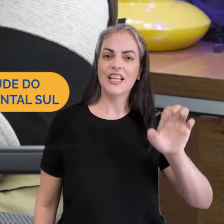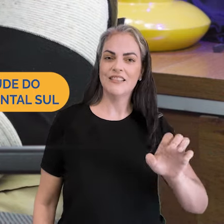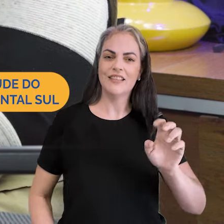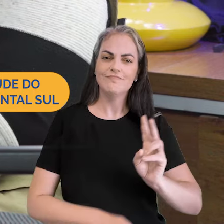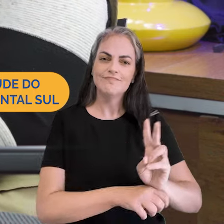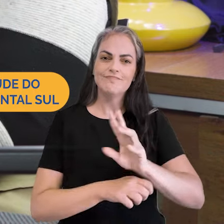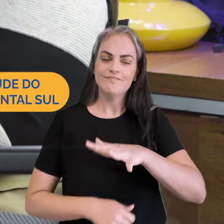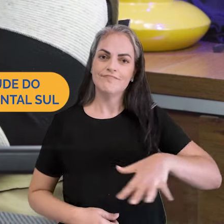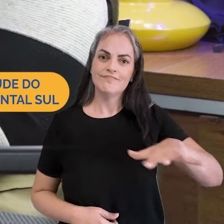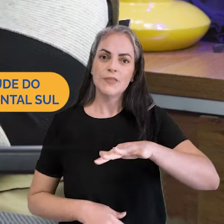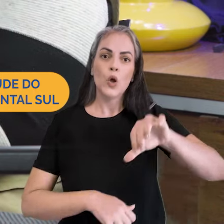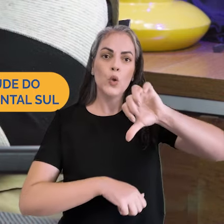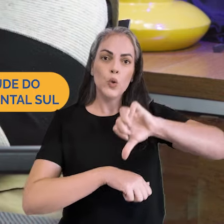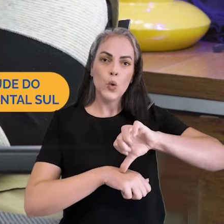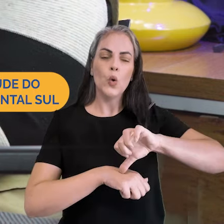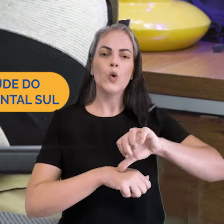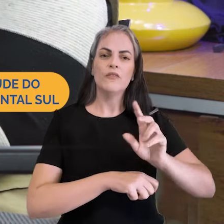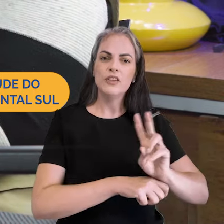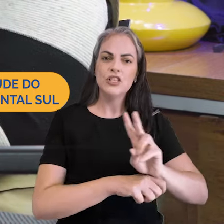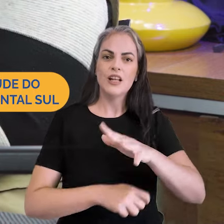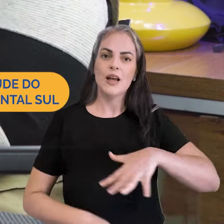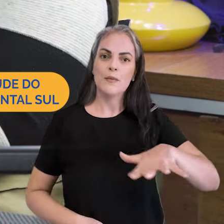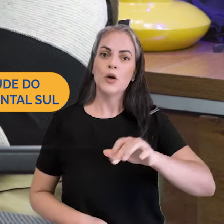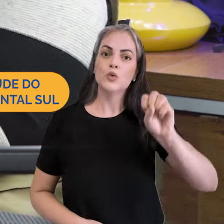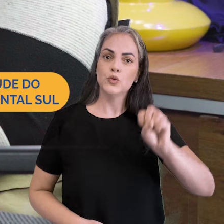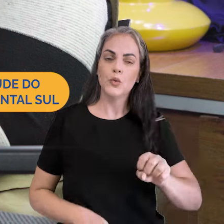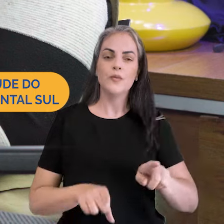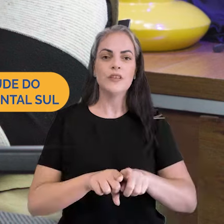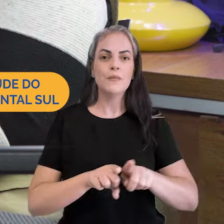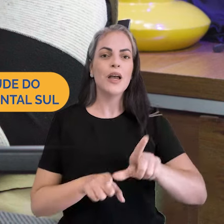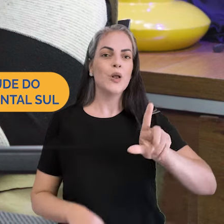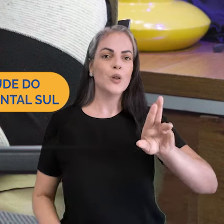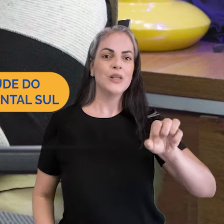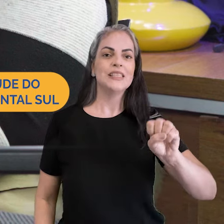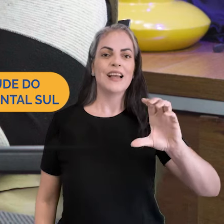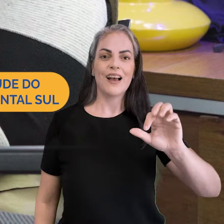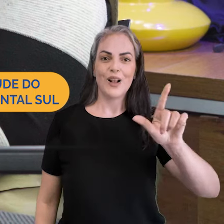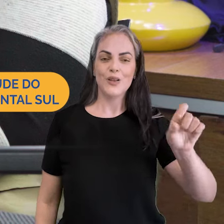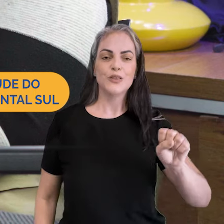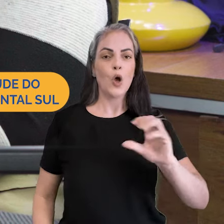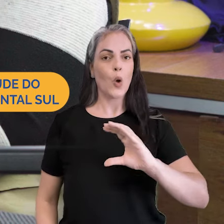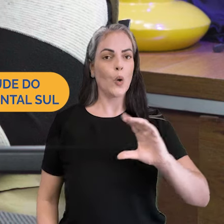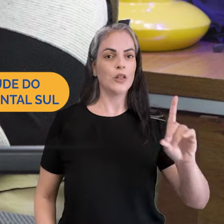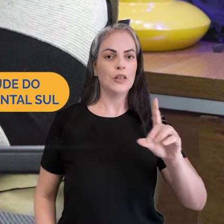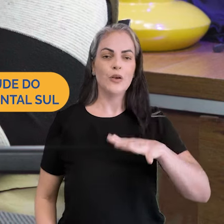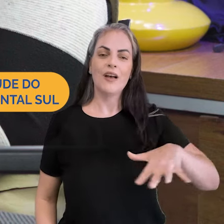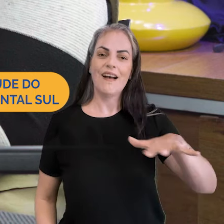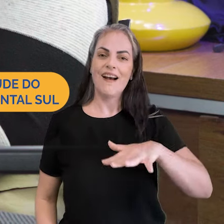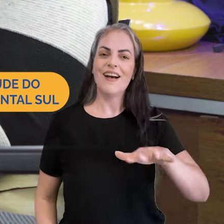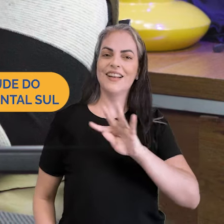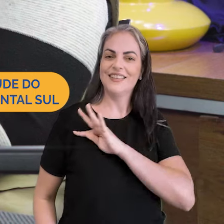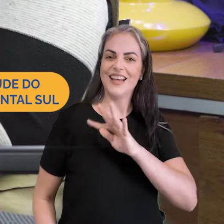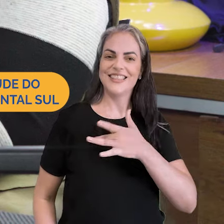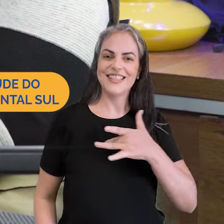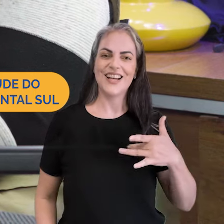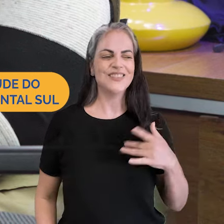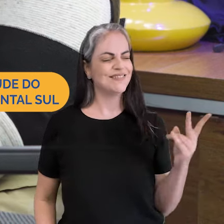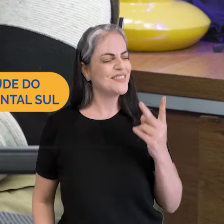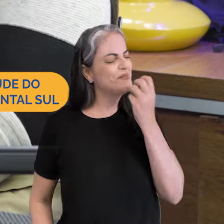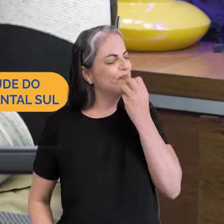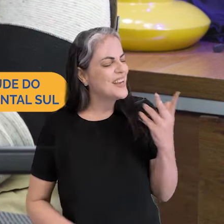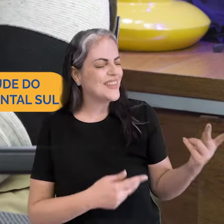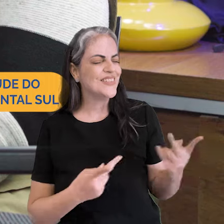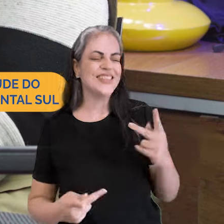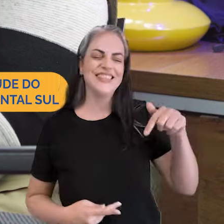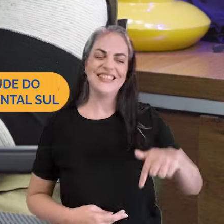Núcleo Regional de Vigilância Ambiental Sul e Luiz Carlos Vieira, coordenador de área da Educação Técnica em Saúde, sejam muito